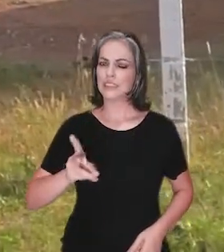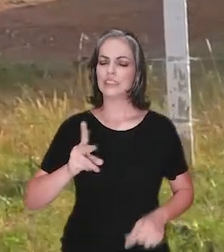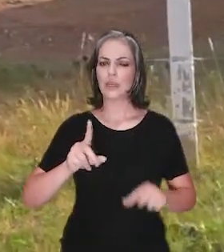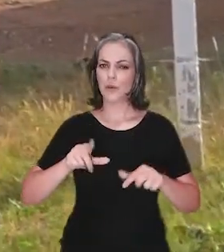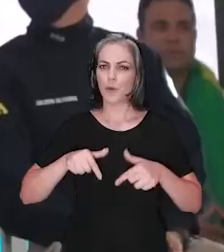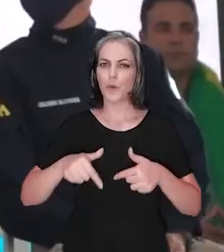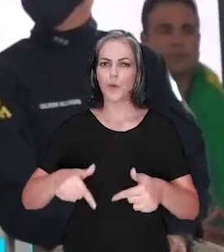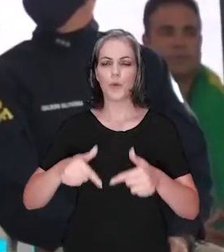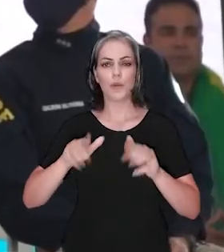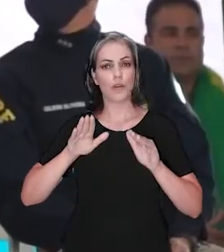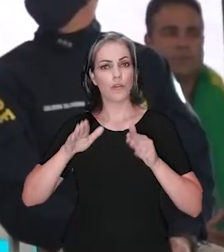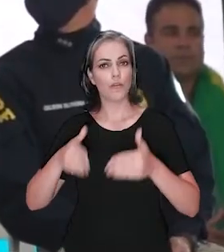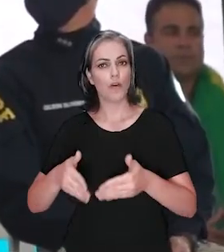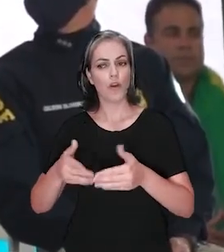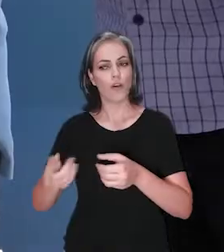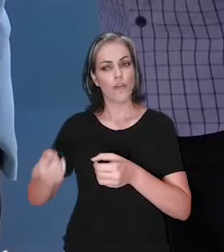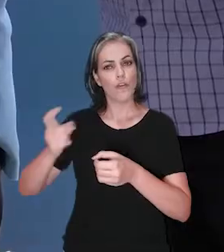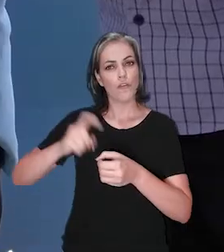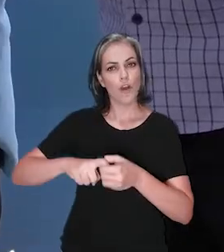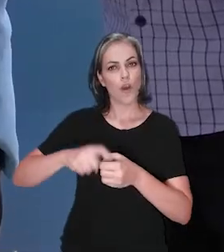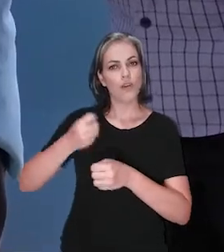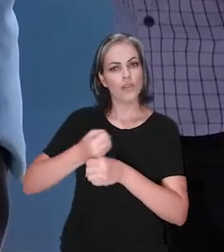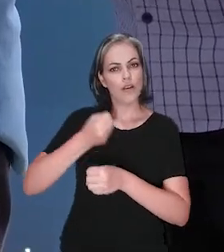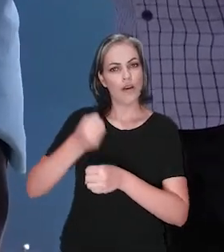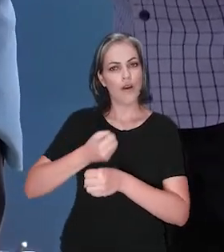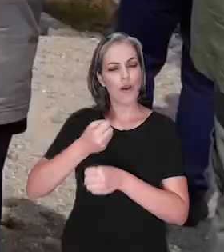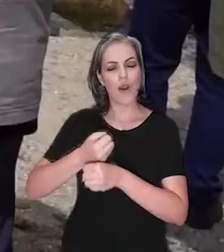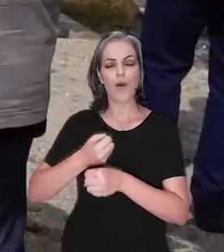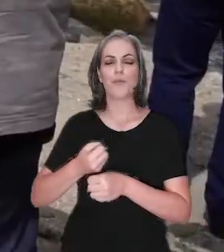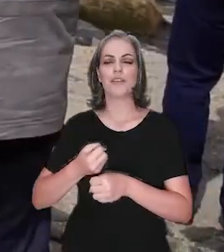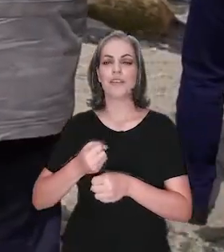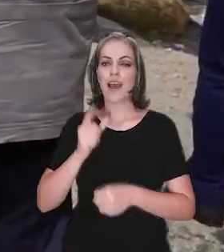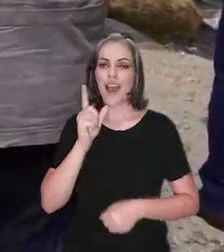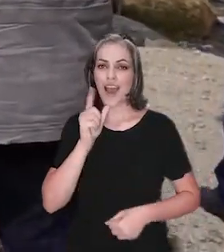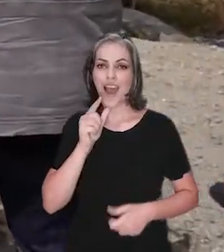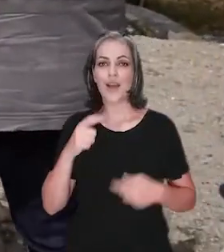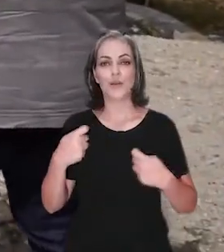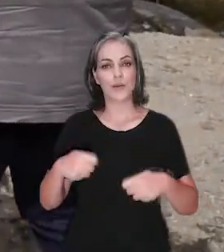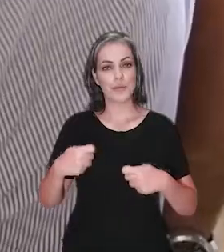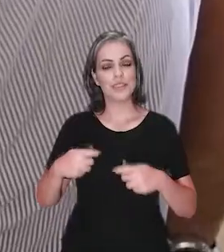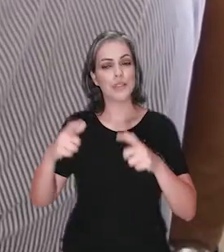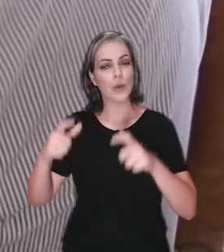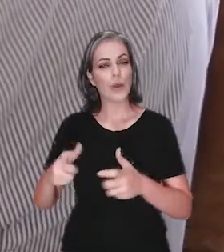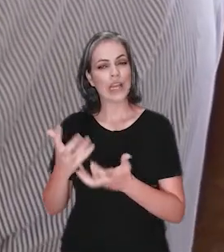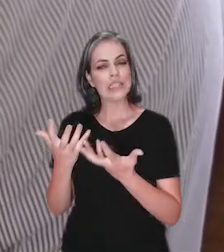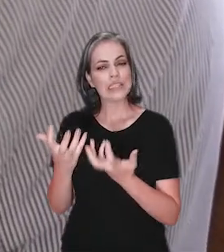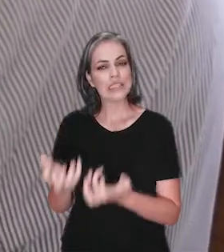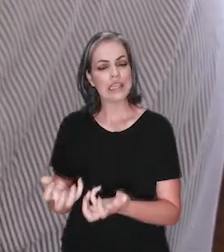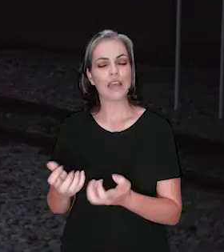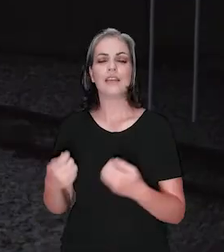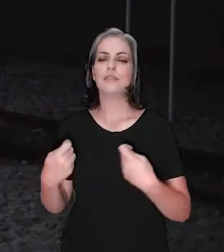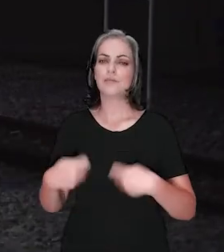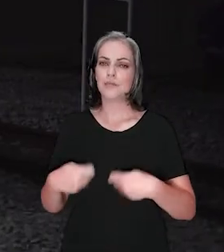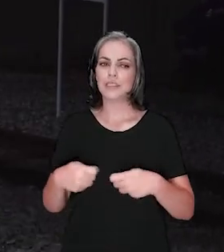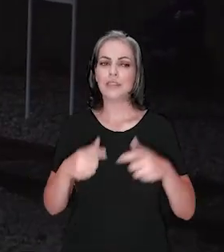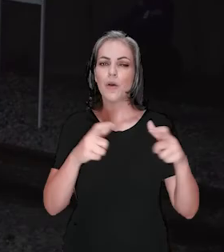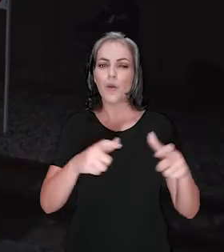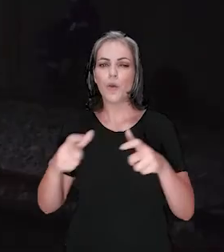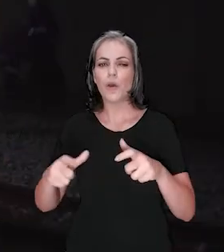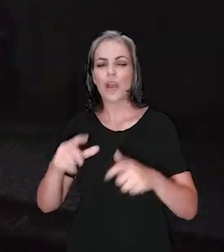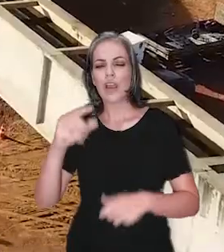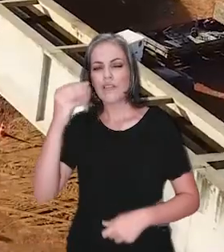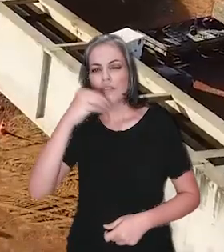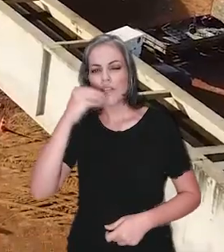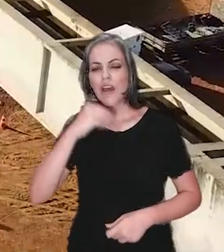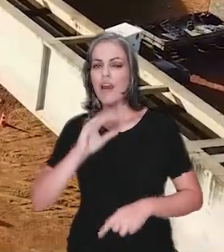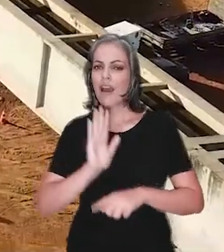importância de retomar obras paralisadas, de levar água ao semiárido brasileiro e de investir nas regiões menos